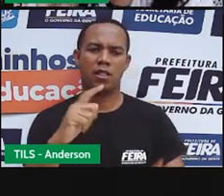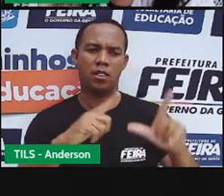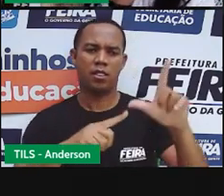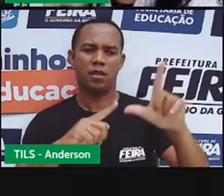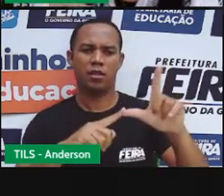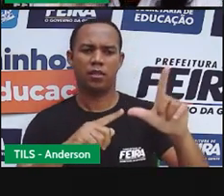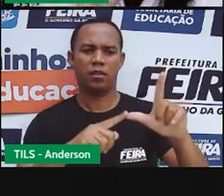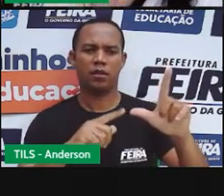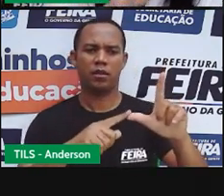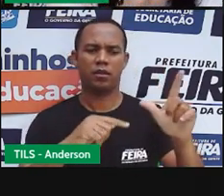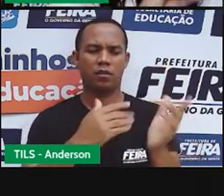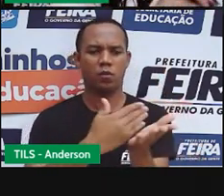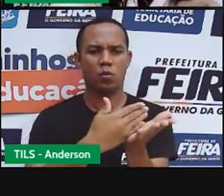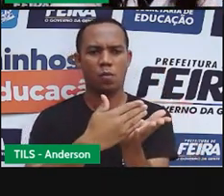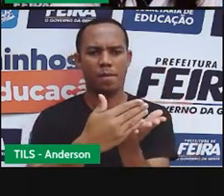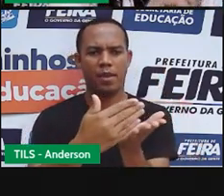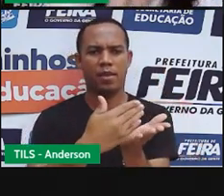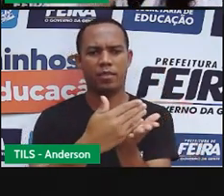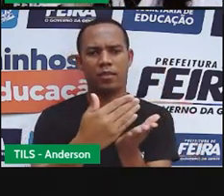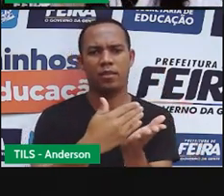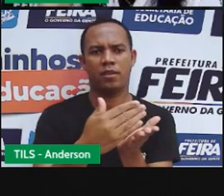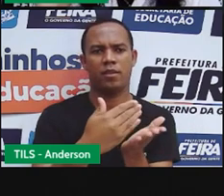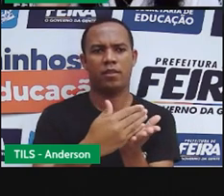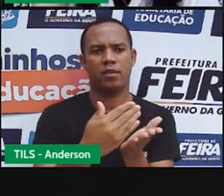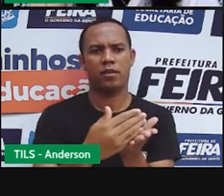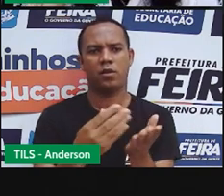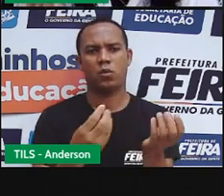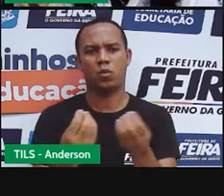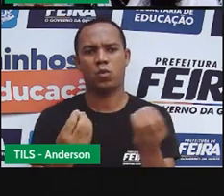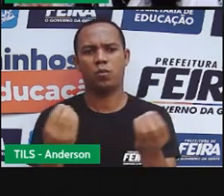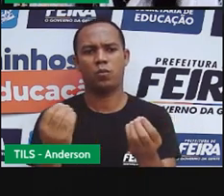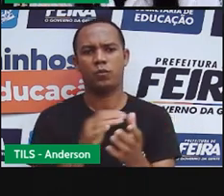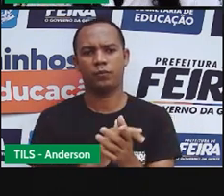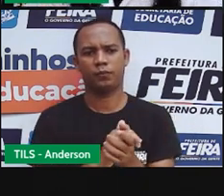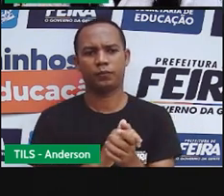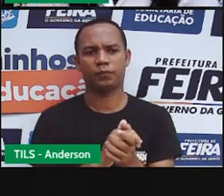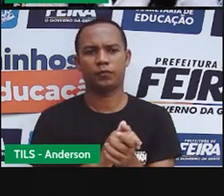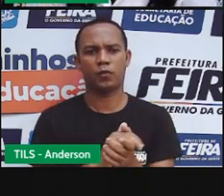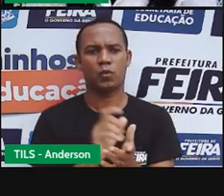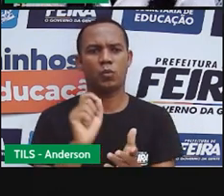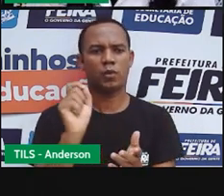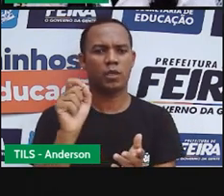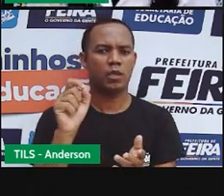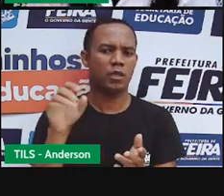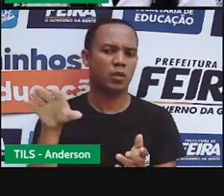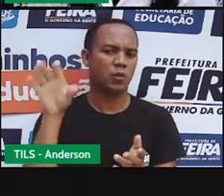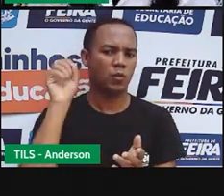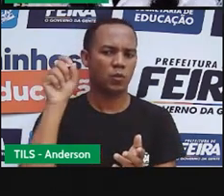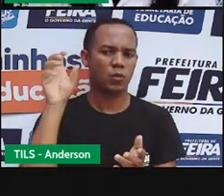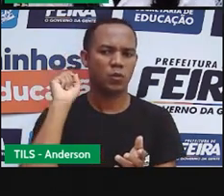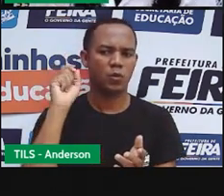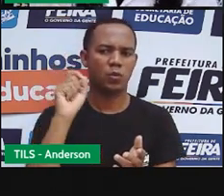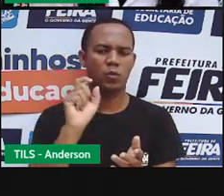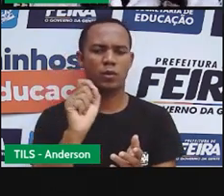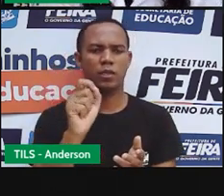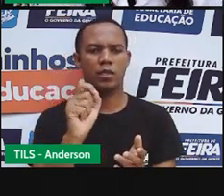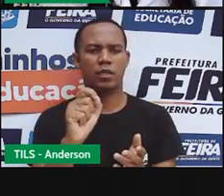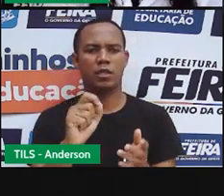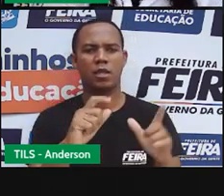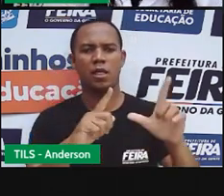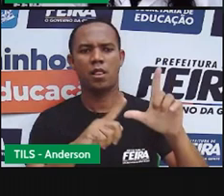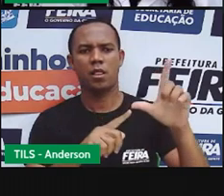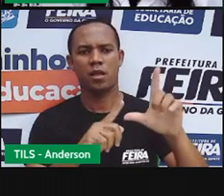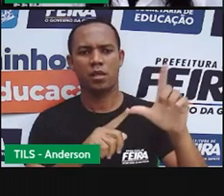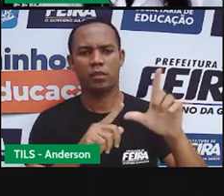sílabas, ga, go, e gu, é o som produzido quando a